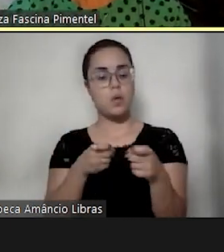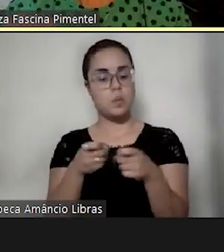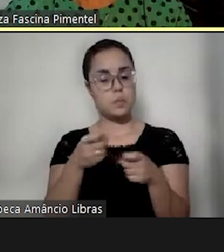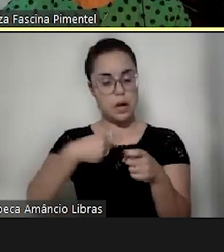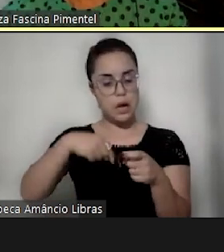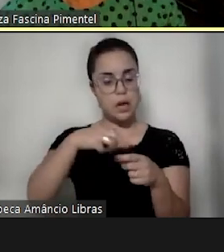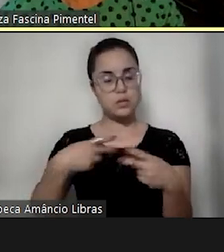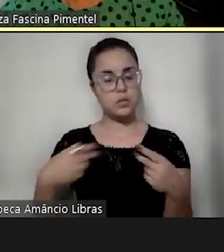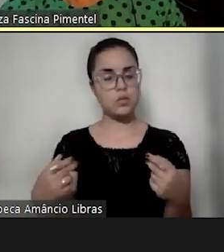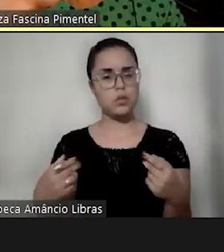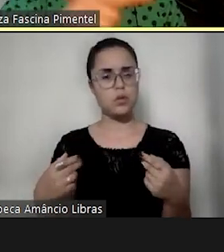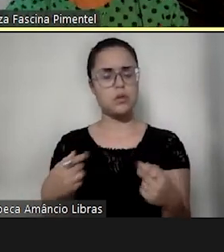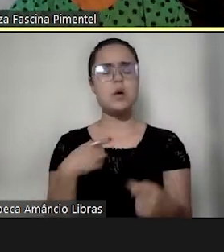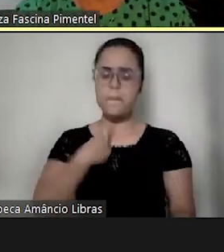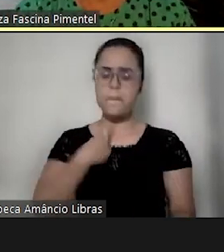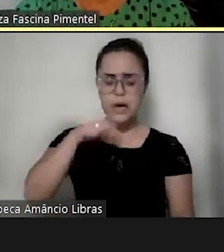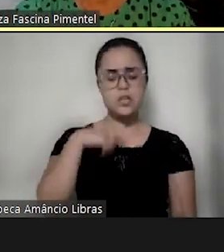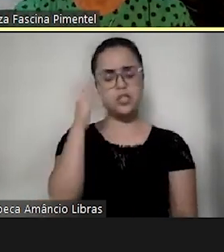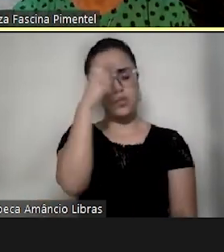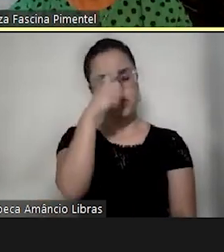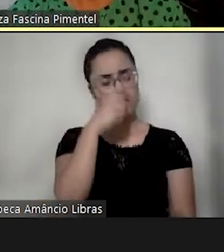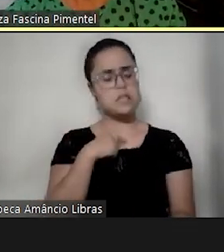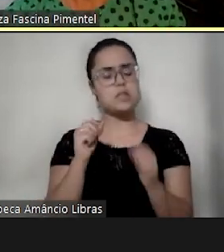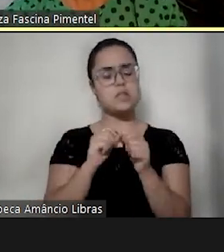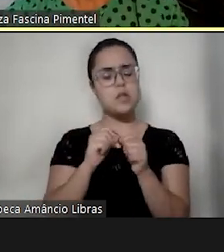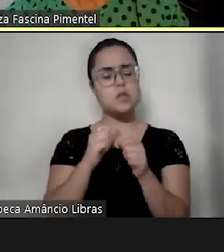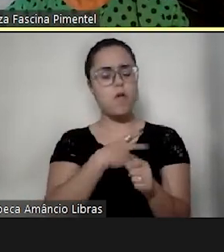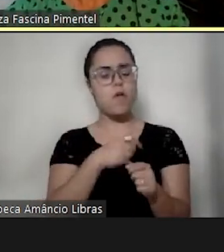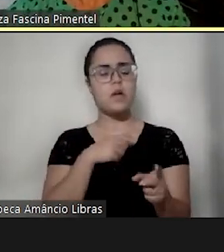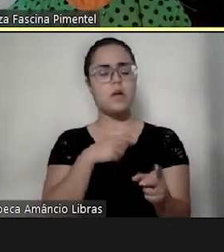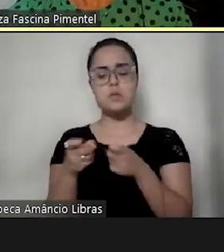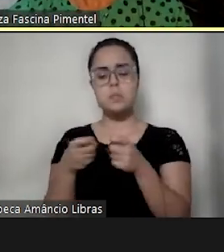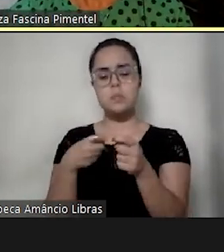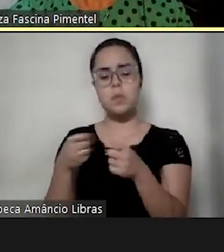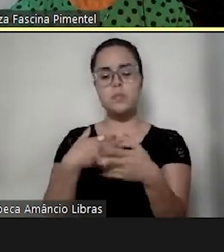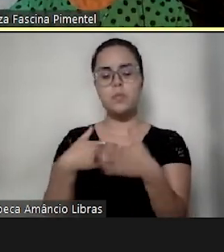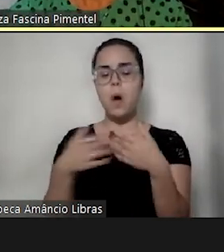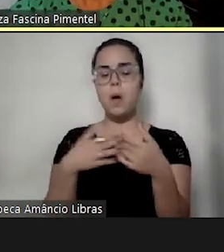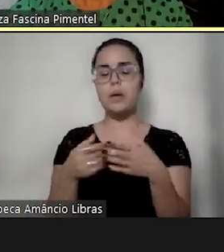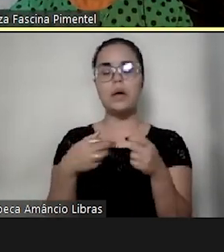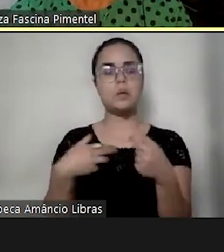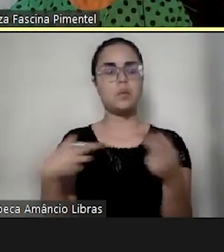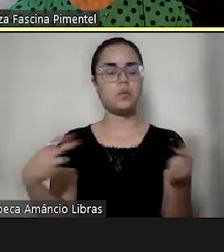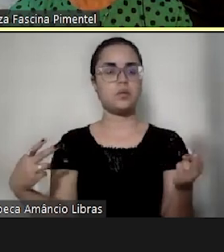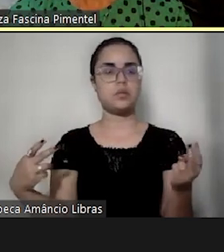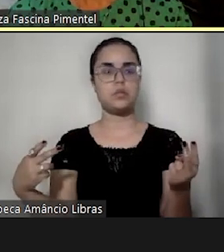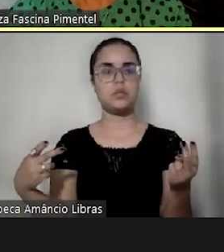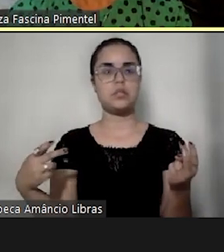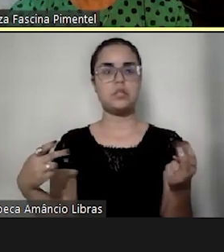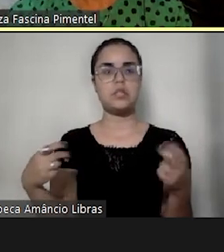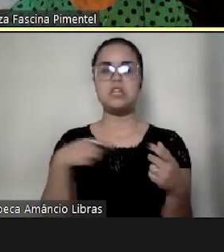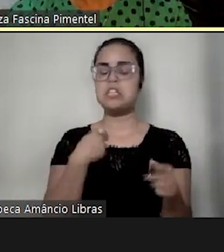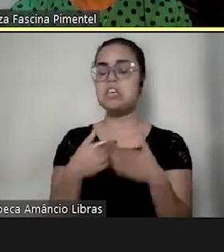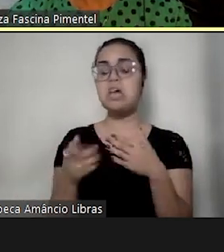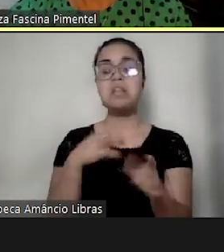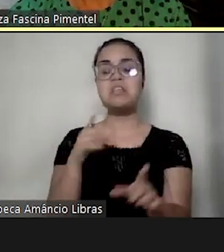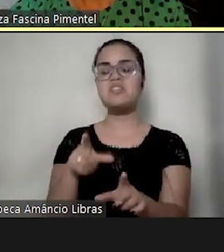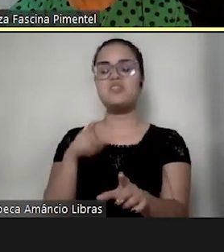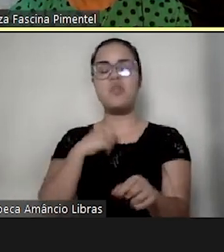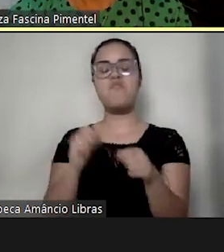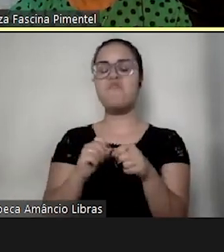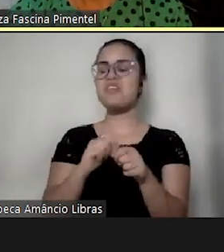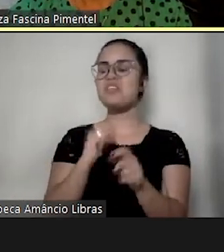deixar que os nossos filhos conduzam qualquer coisa, deixar que eles tomem a frente, que façam do jeito